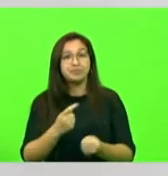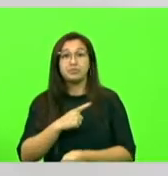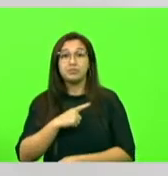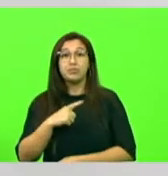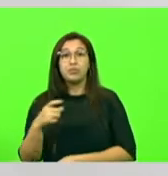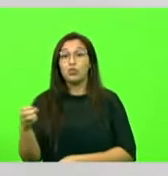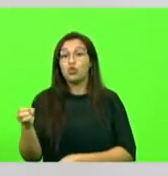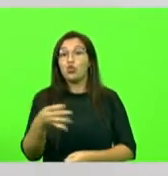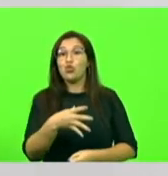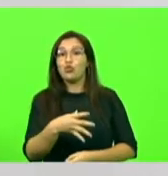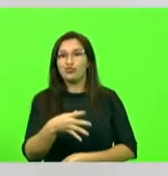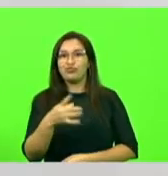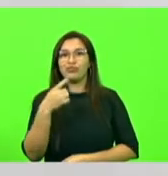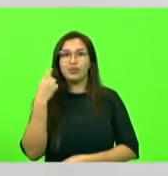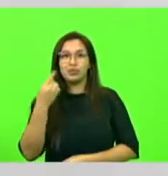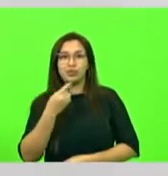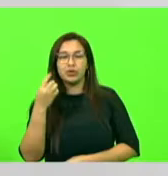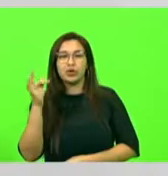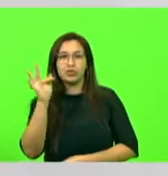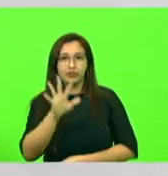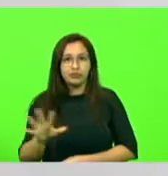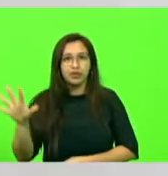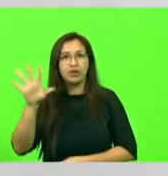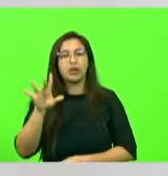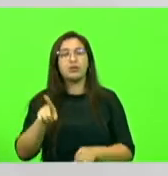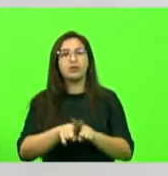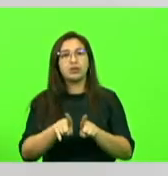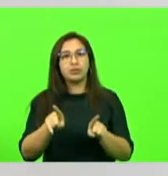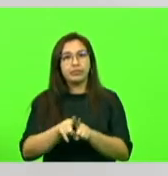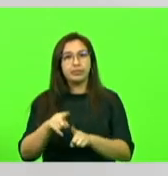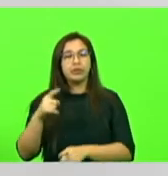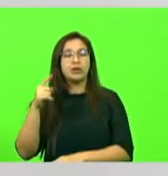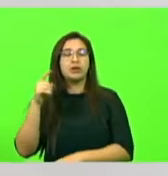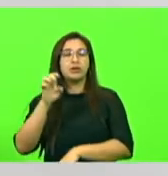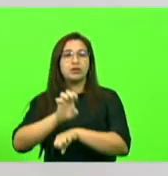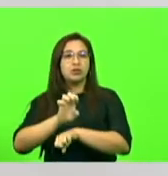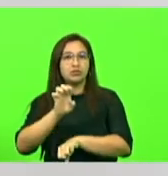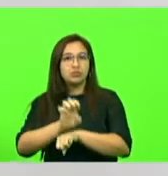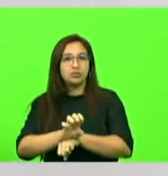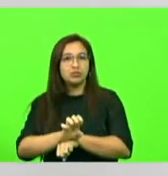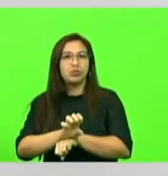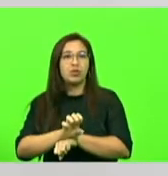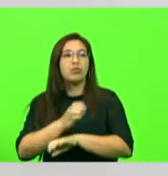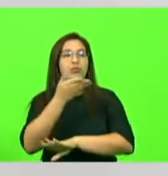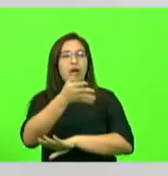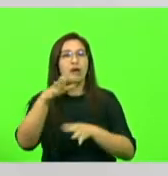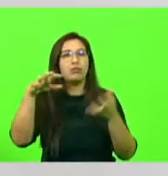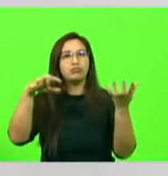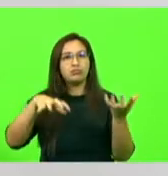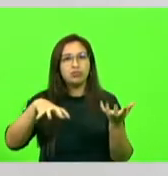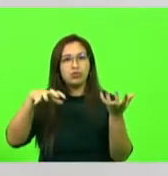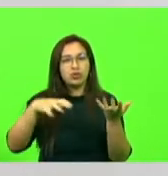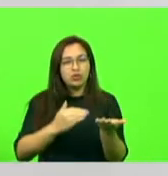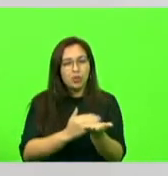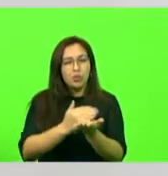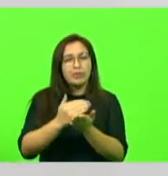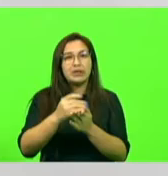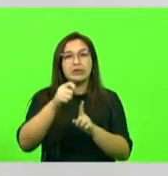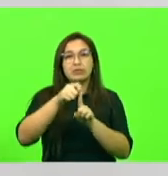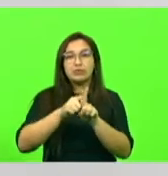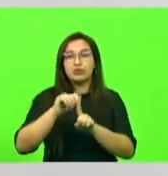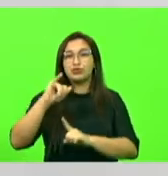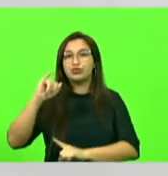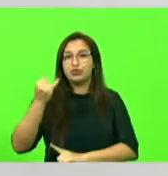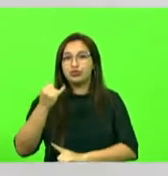aqui, alguns deles que são deputados estaduais, estarão lá no Congresso Nacional a partir de janeiro do ano que vem, eles vão nos